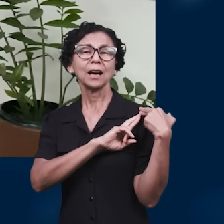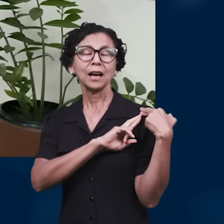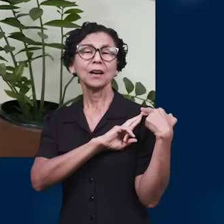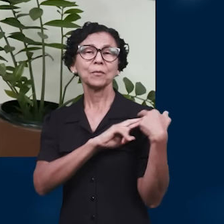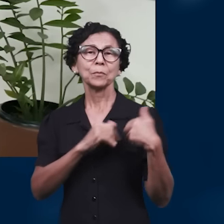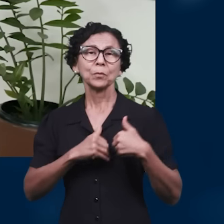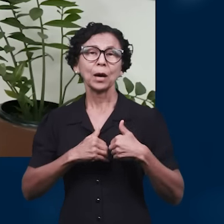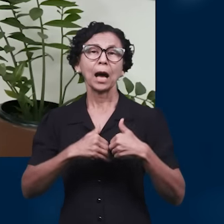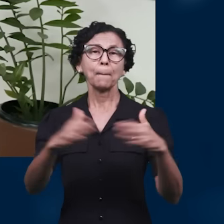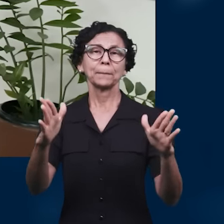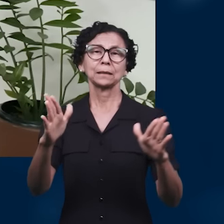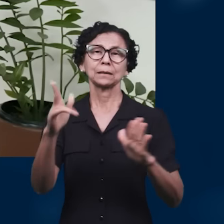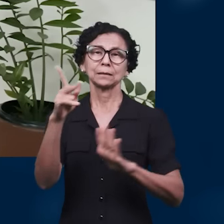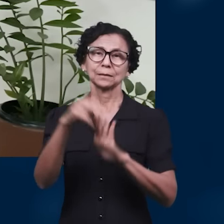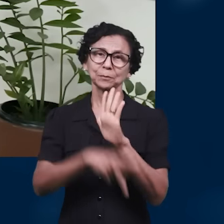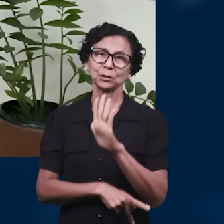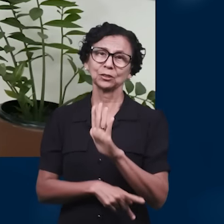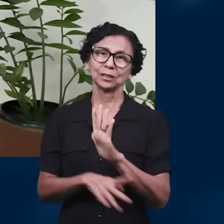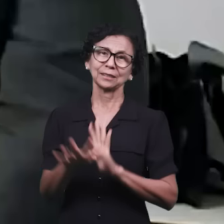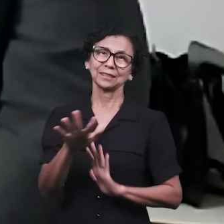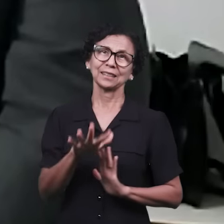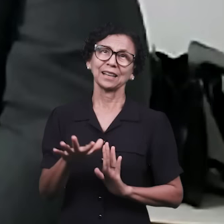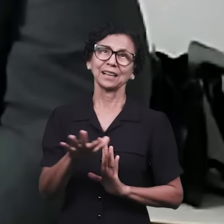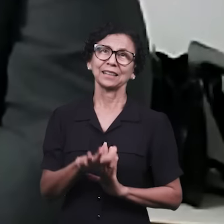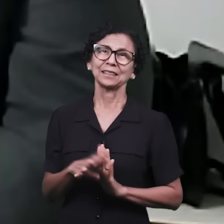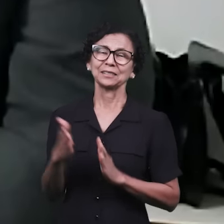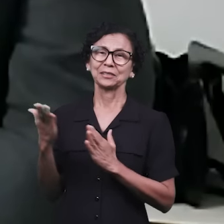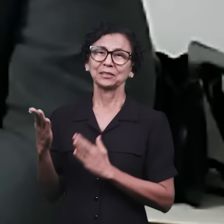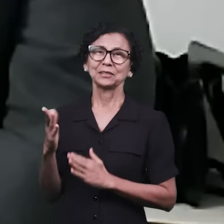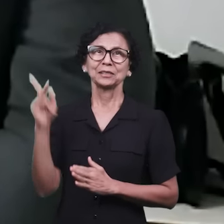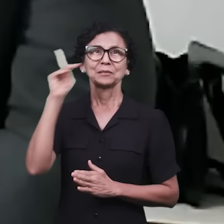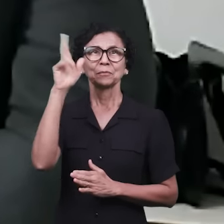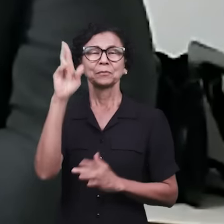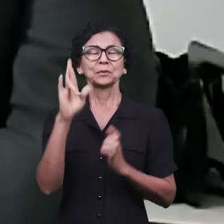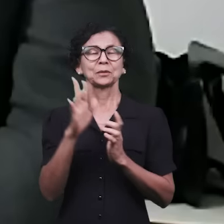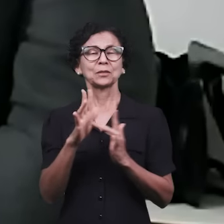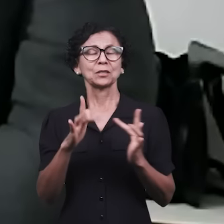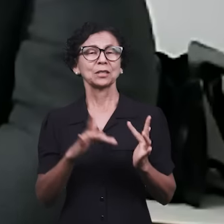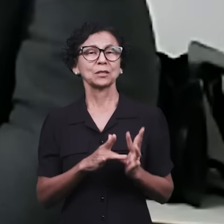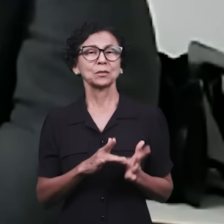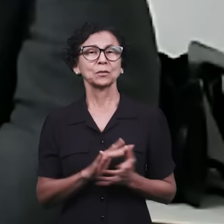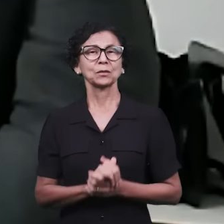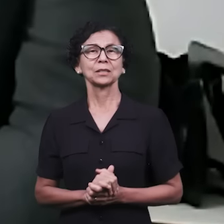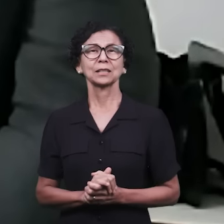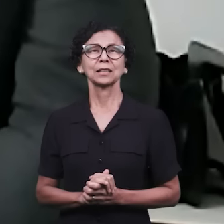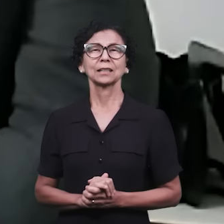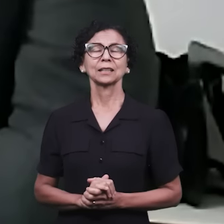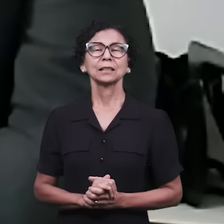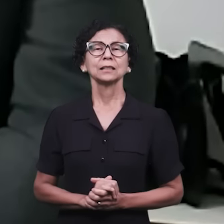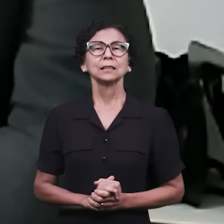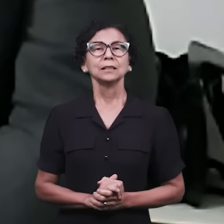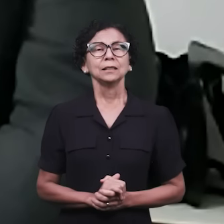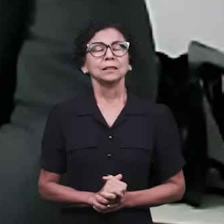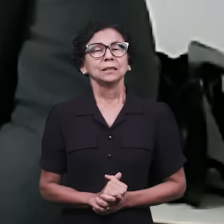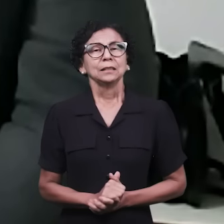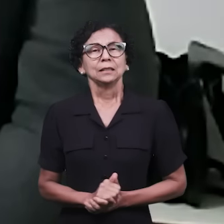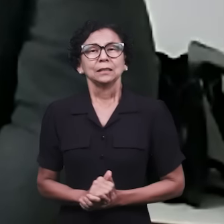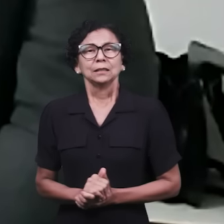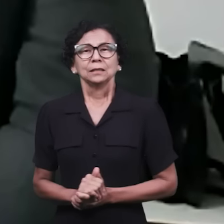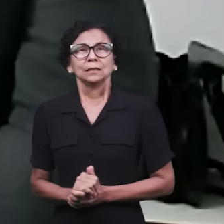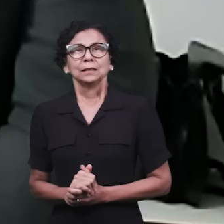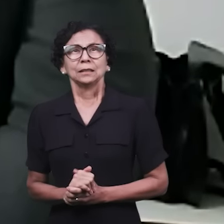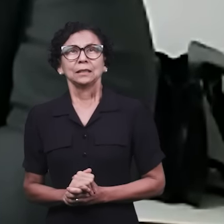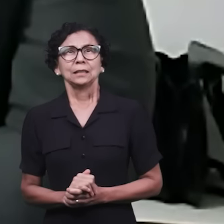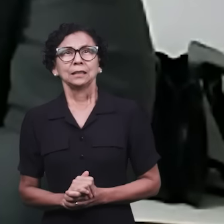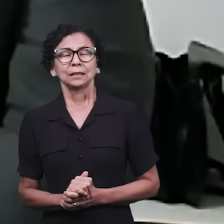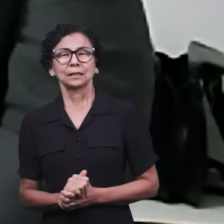implantação desses projetos na nossa área. Irmãos da Paz do Senhor Jesus, nós estamos aqui na igreja do bairro Paraíso, na